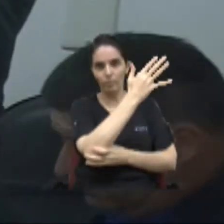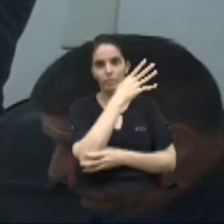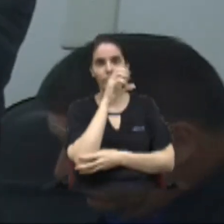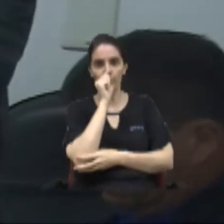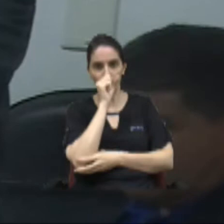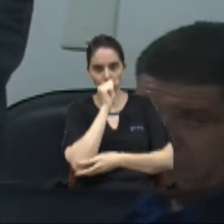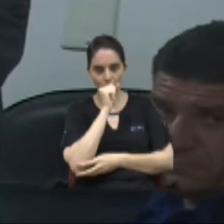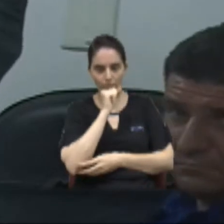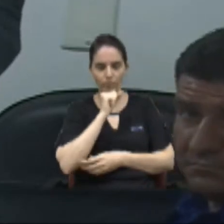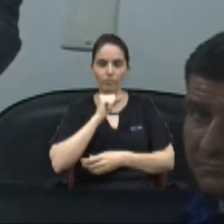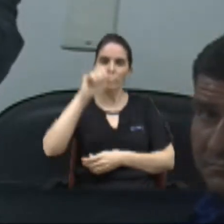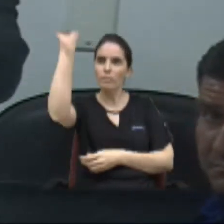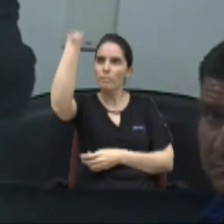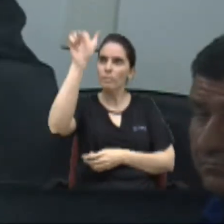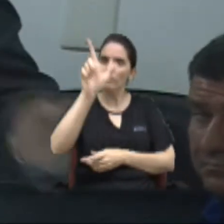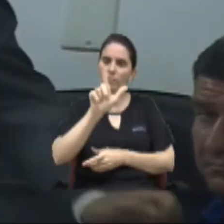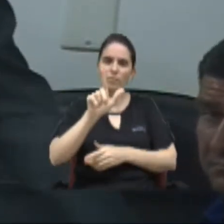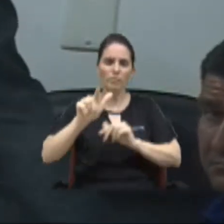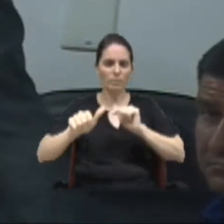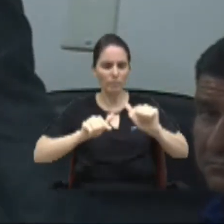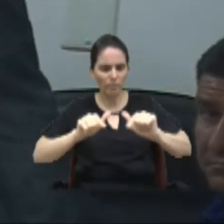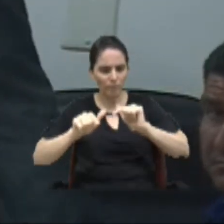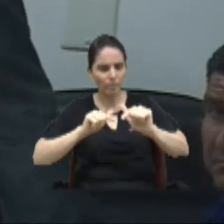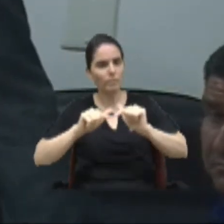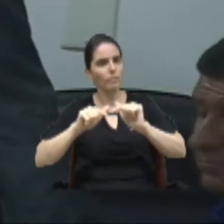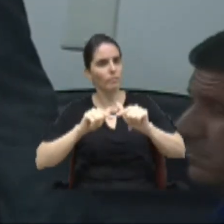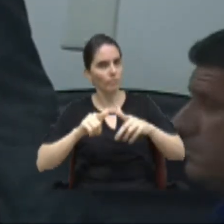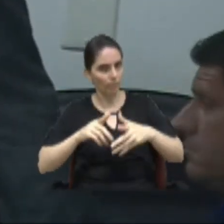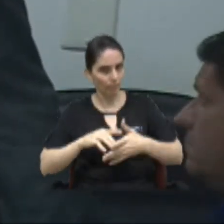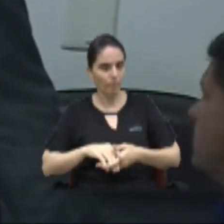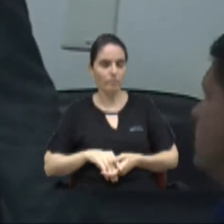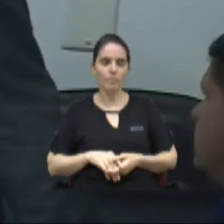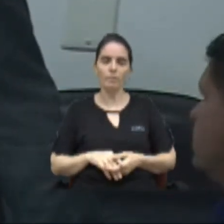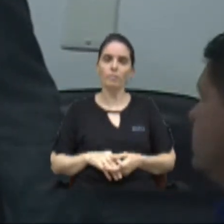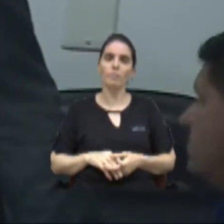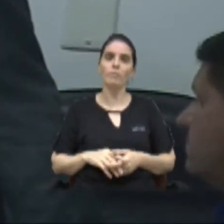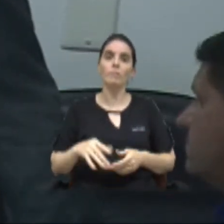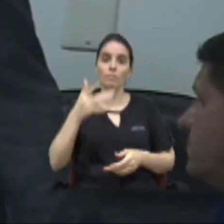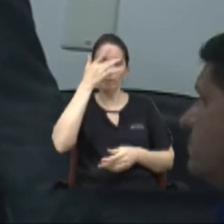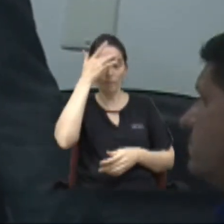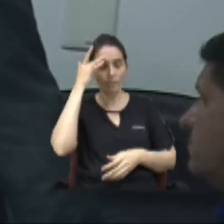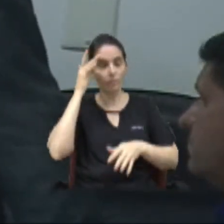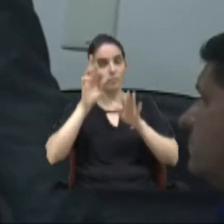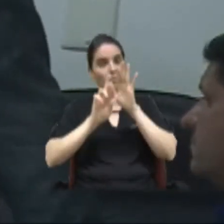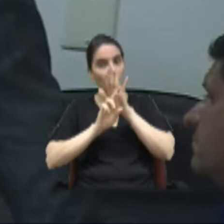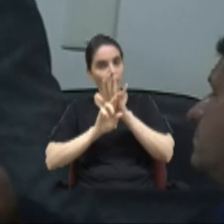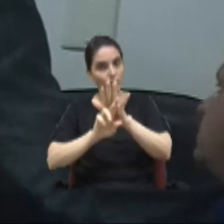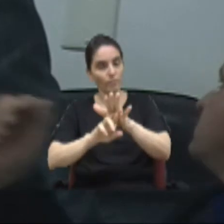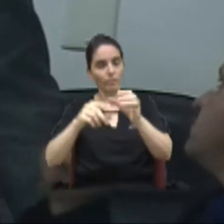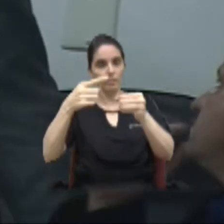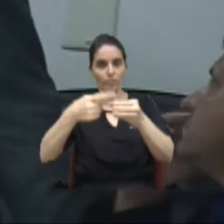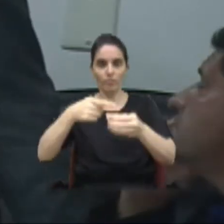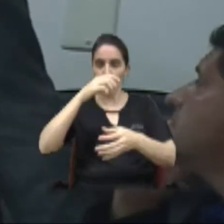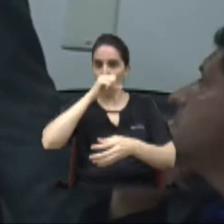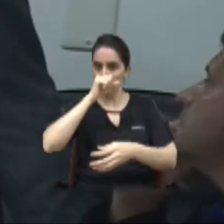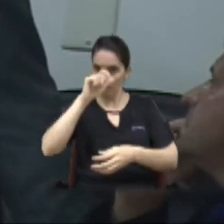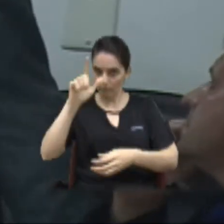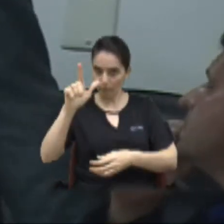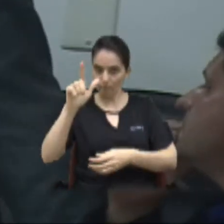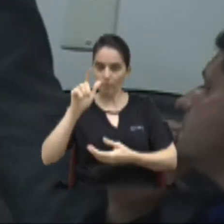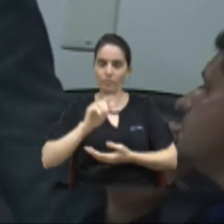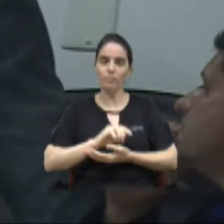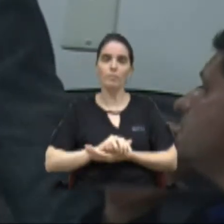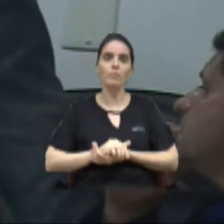debaixo do sol da luta esse é o representante de Limeira que realmente merece o